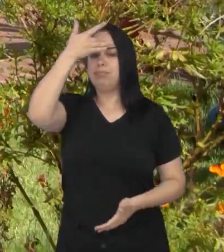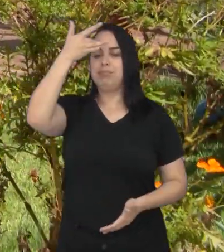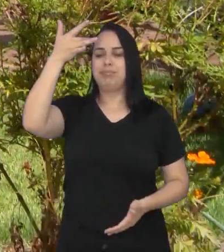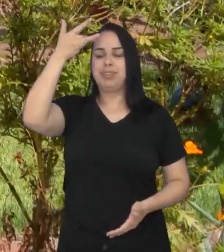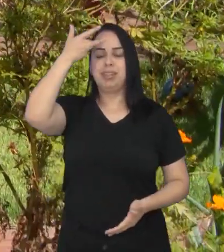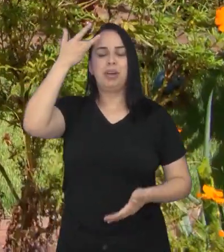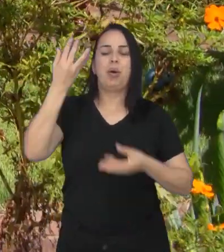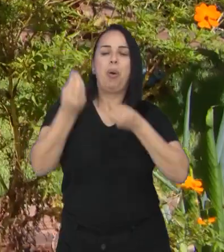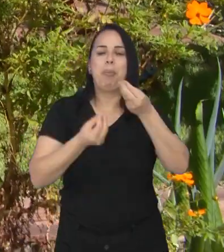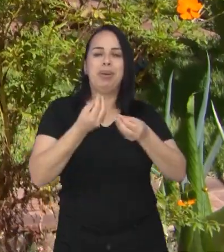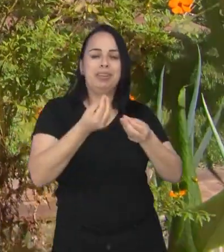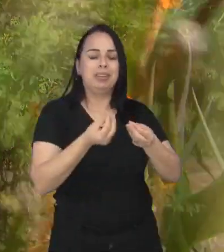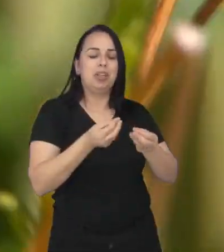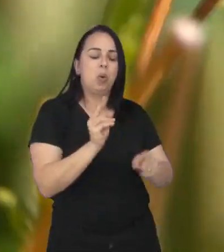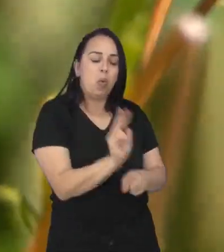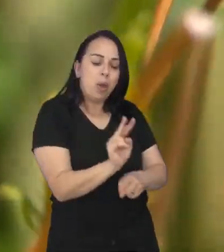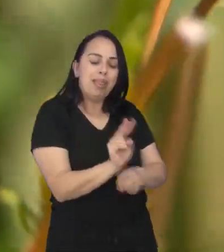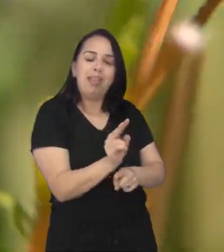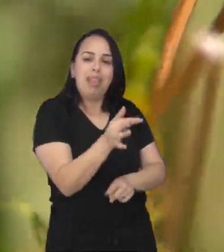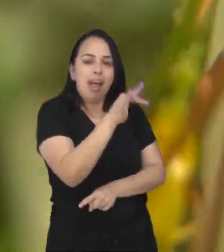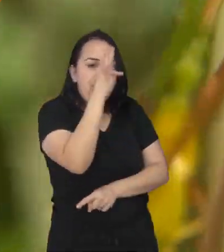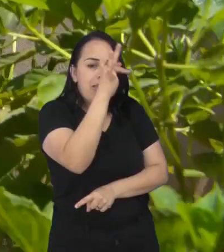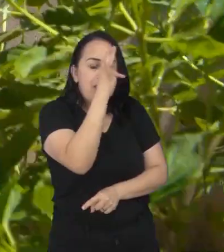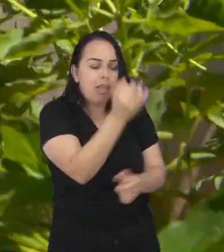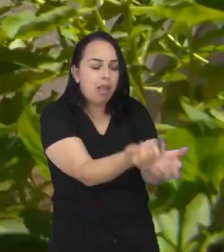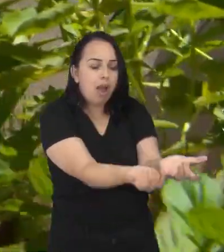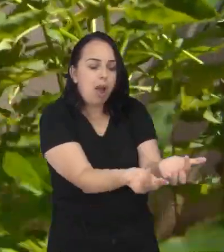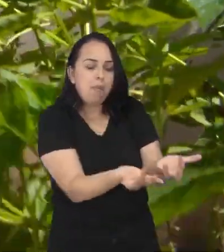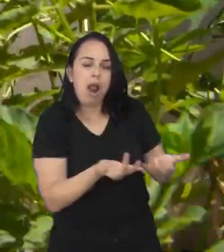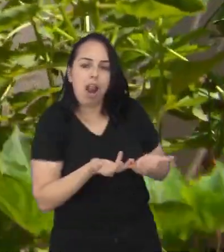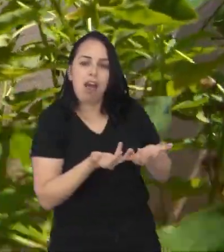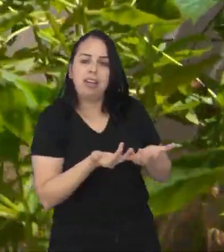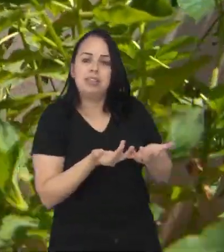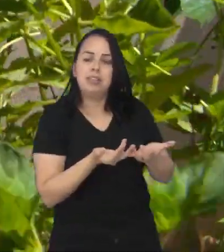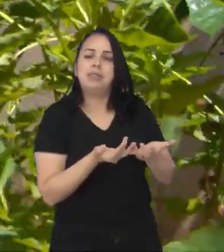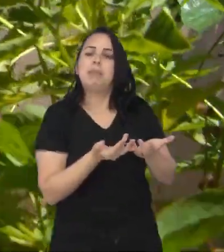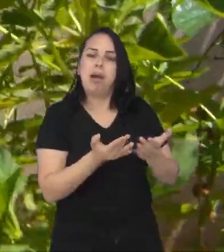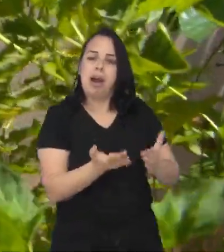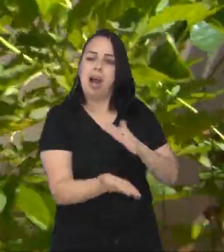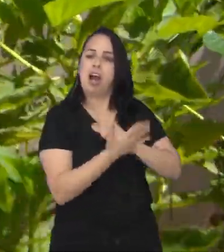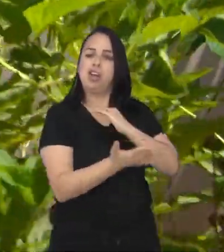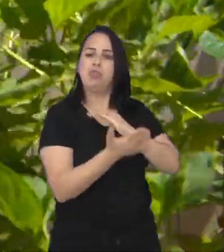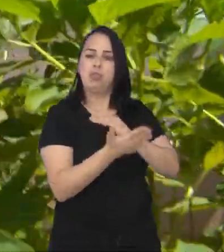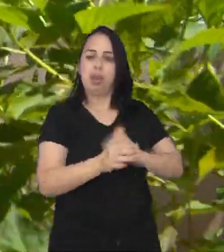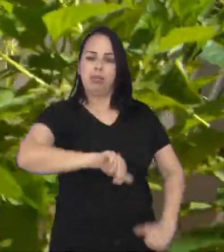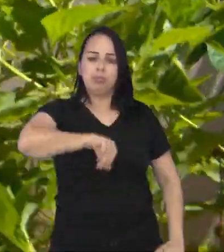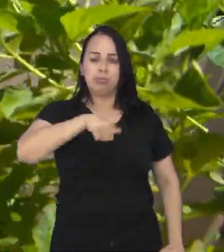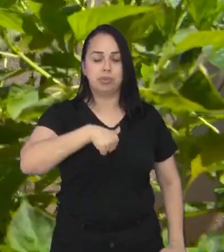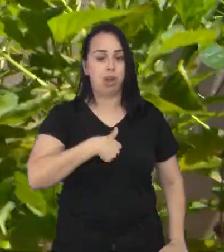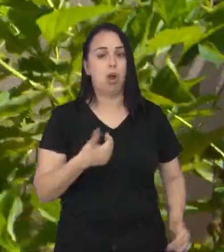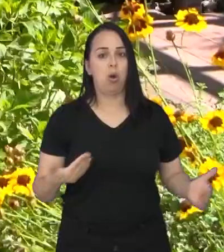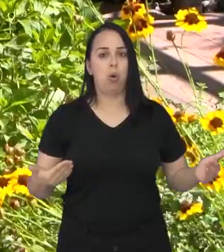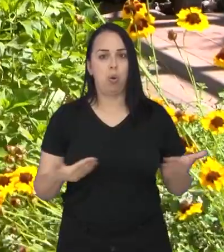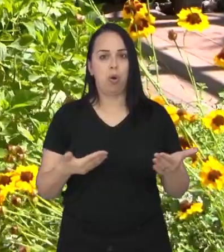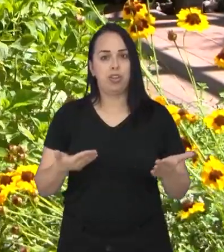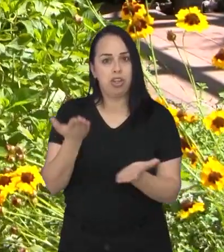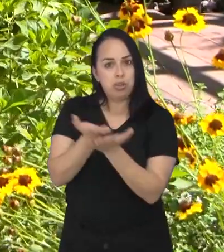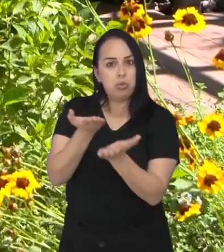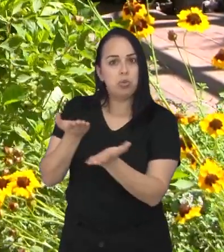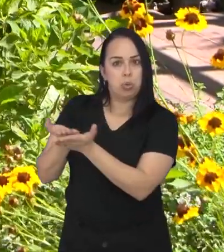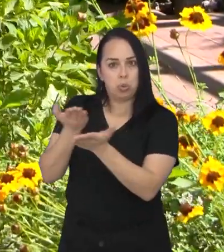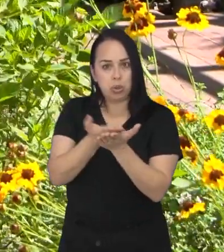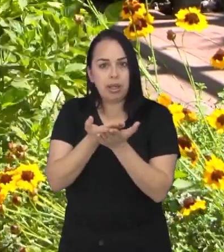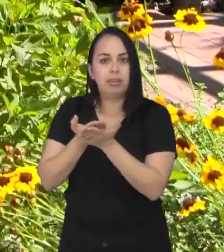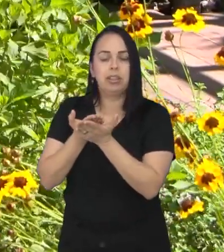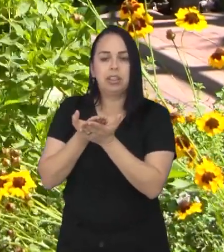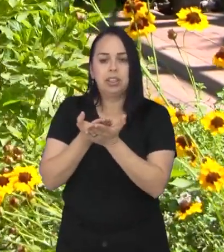encontrou a saúde mental na horta, no quintal de casa. Aqui, encontra tudo o que precisa para enfrentar as dificuldades. Hoje, estuda